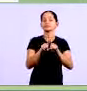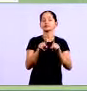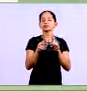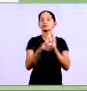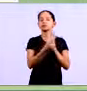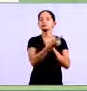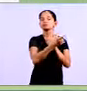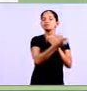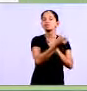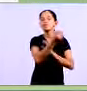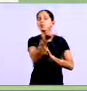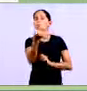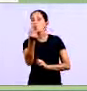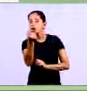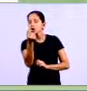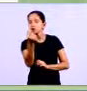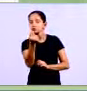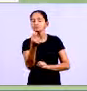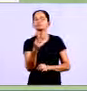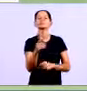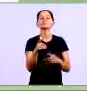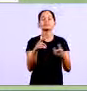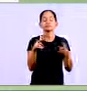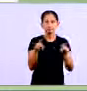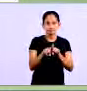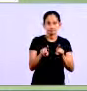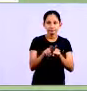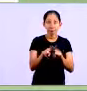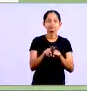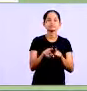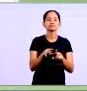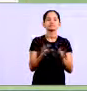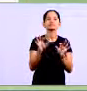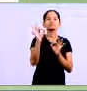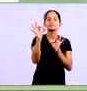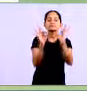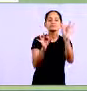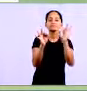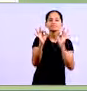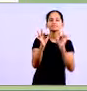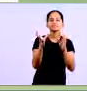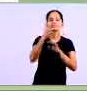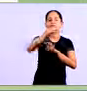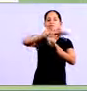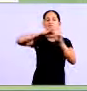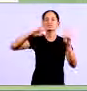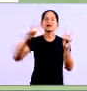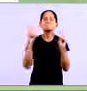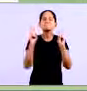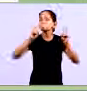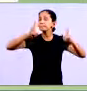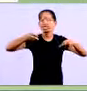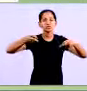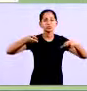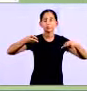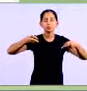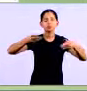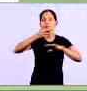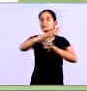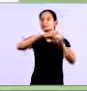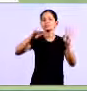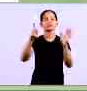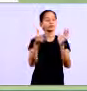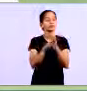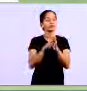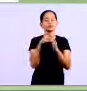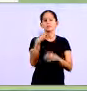um campo observações vejam que essa planilha da forma como está montada aqui ela cabe direitinho no Excel tá você pode montar uma planilha como